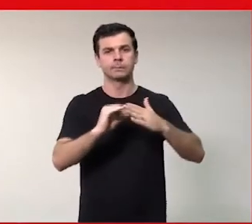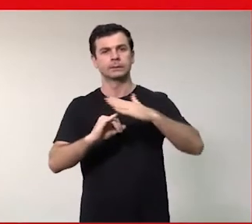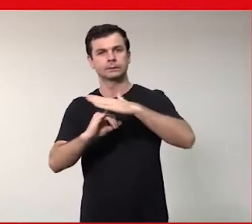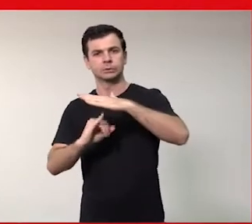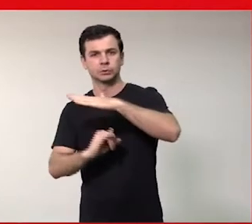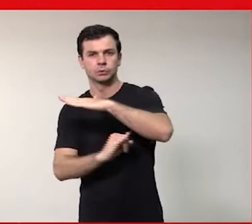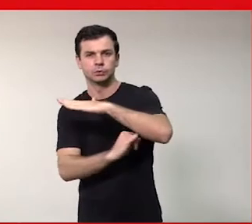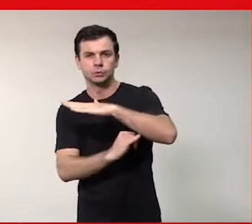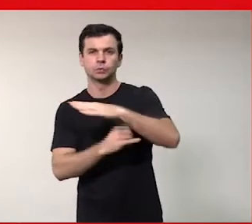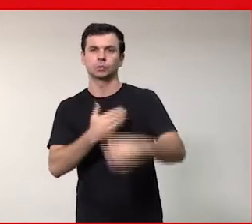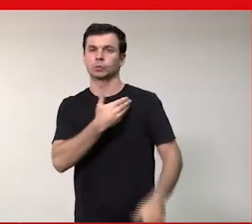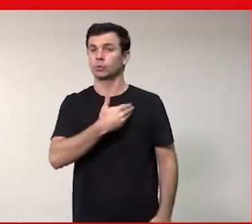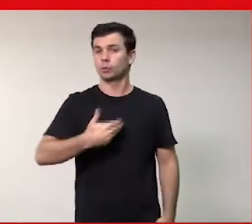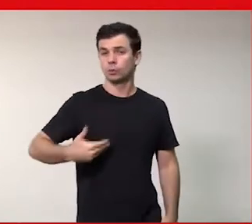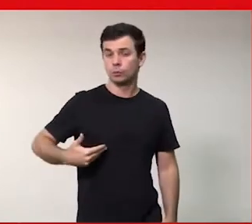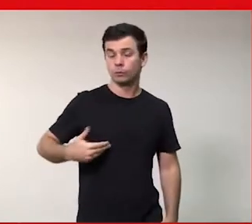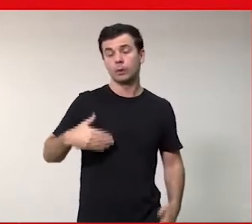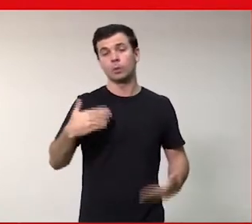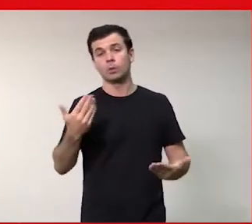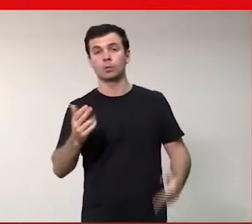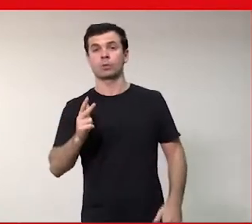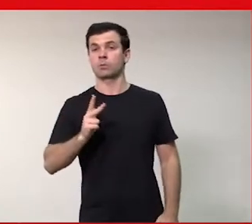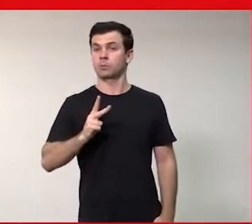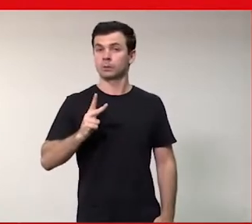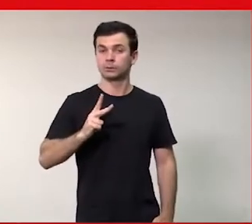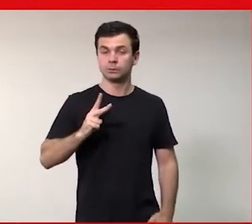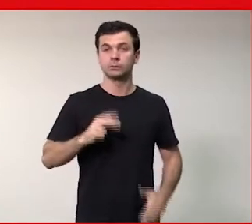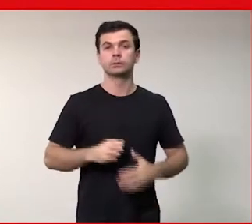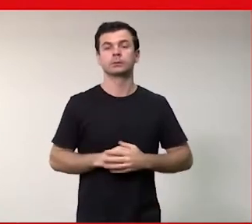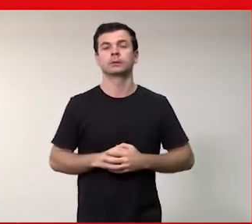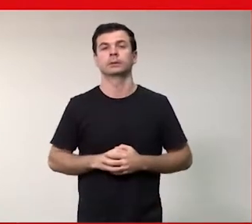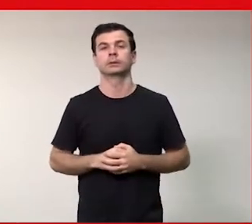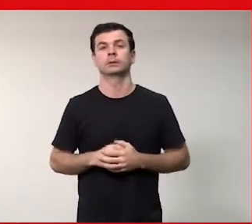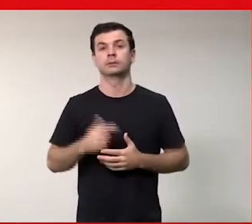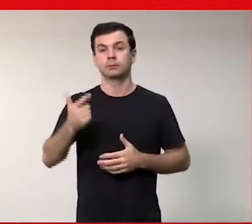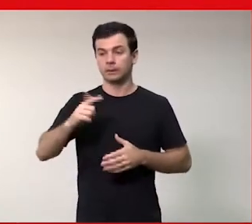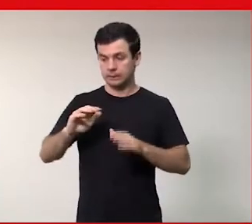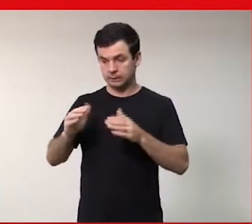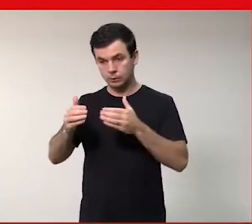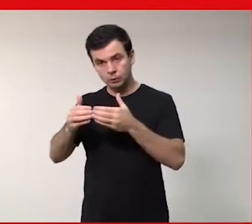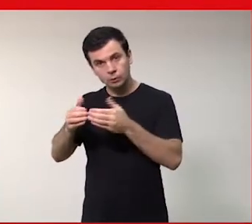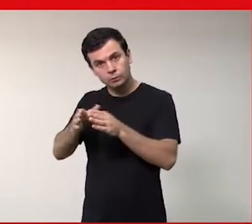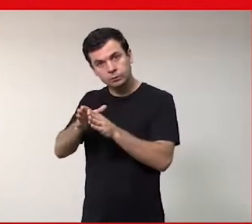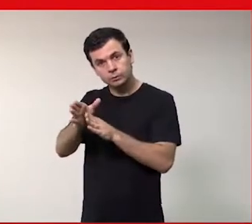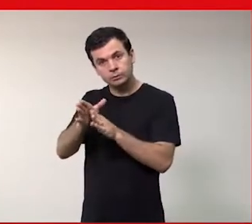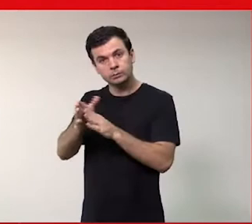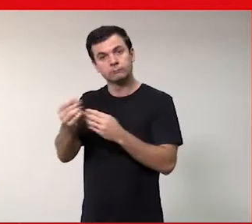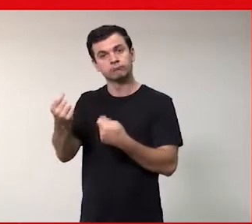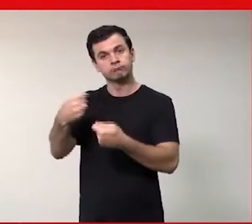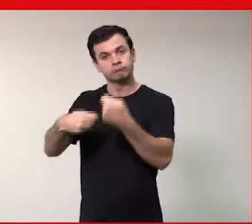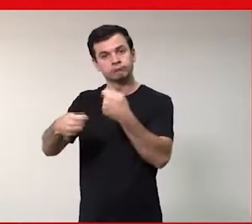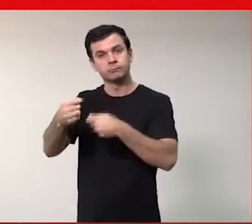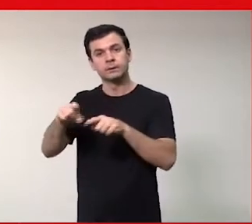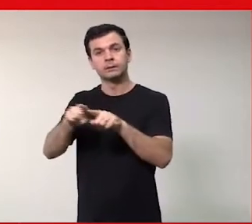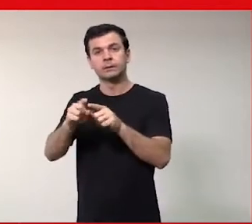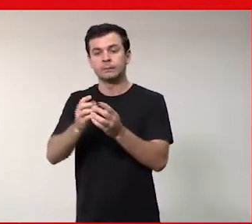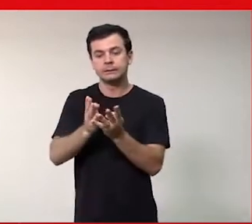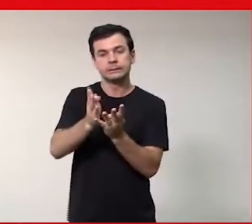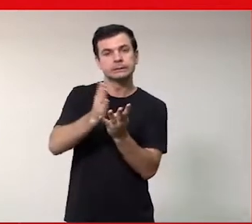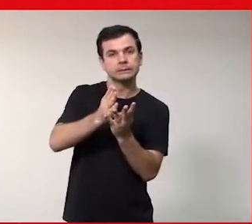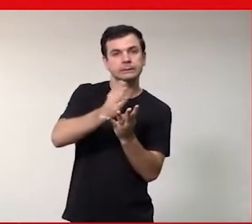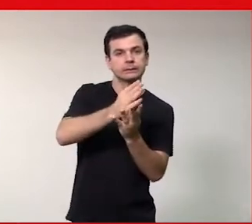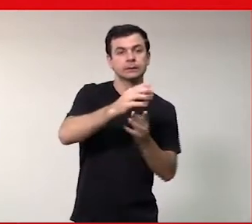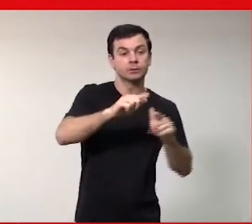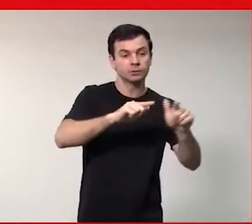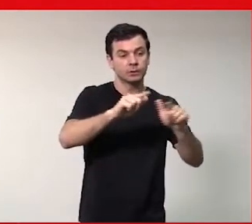privados, próximo. E possui aqui um conselho de administração e algumas guias de atuação para fortalecer